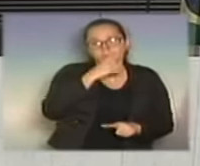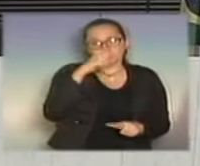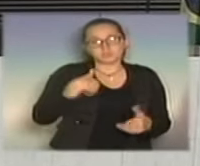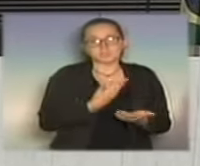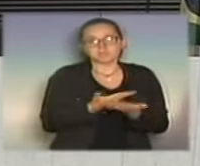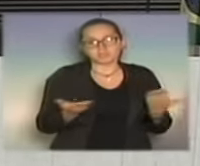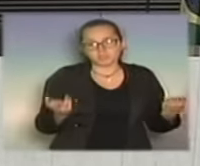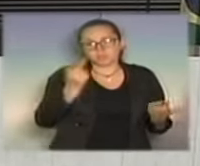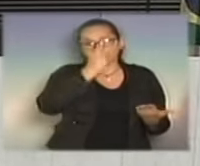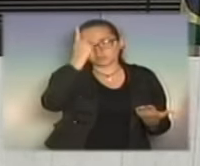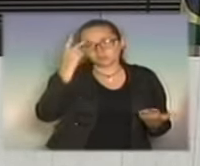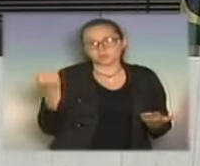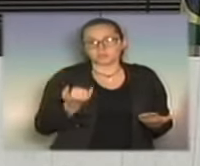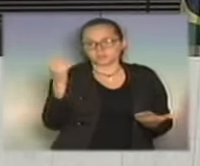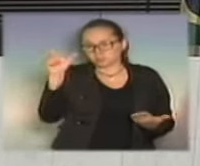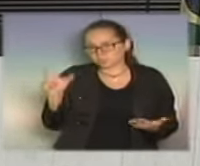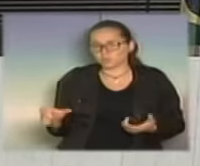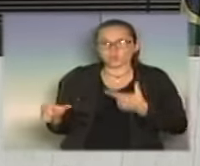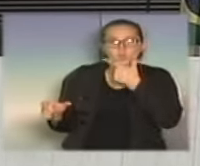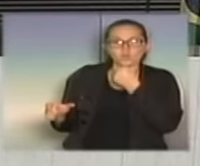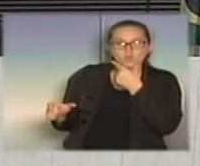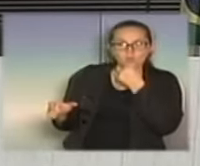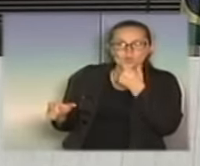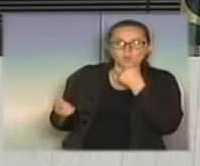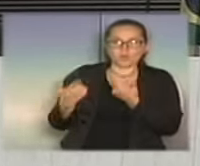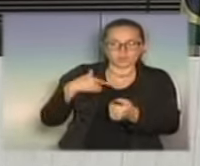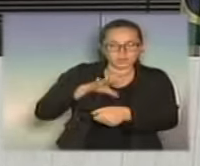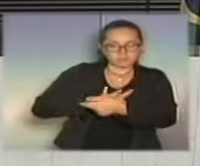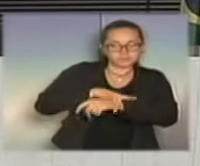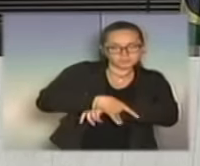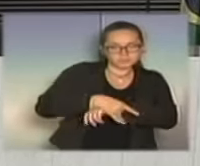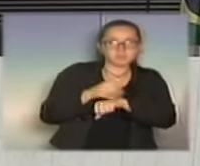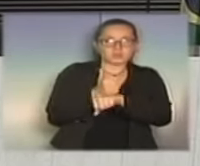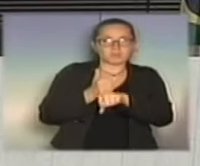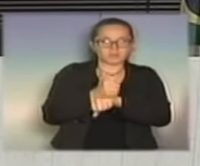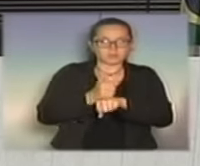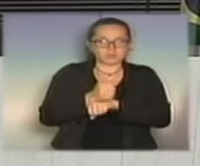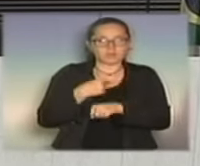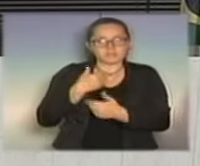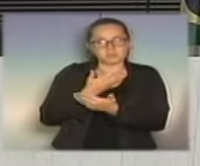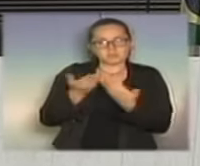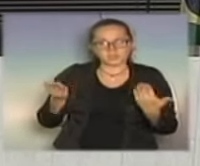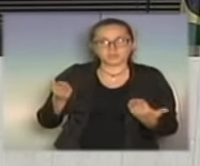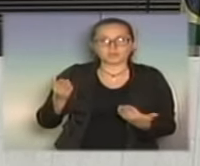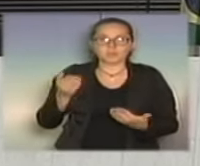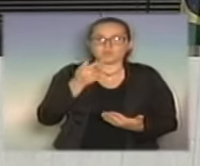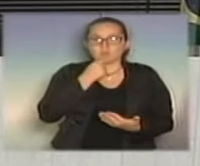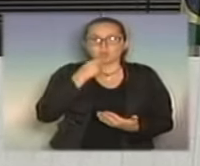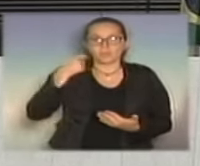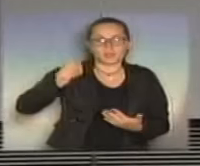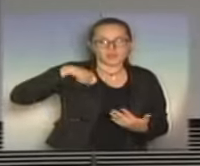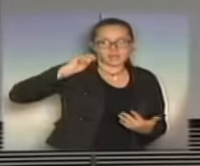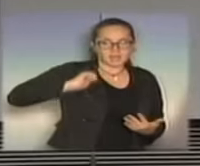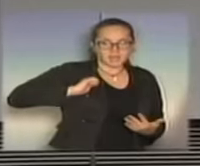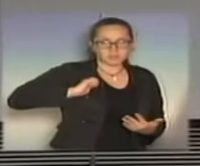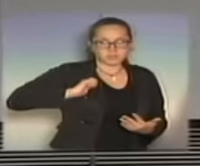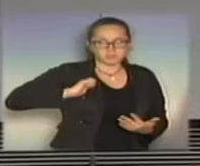um importante homem das forças de segurança paulistas, nós perdemos o delegado do The Inter.